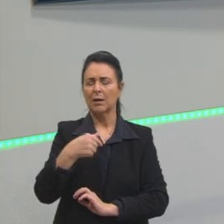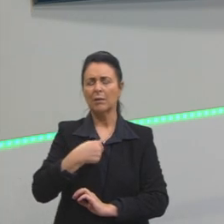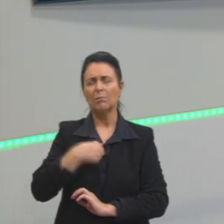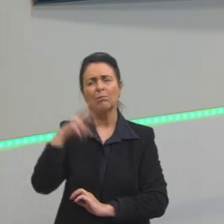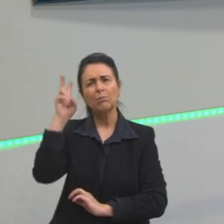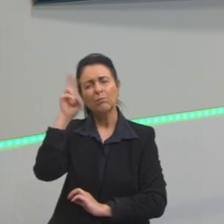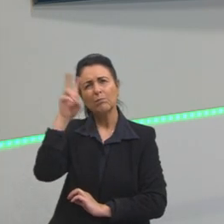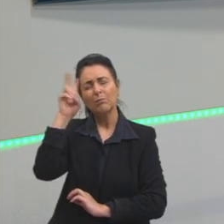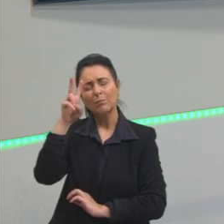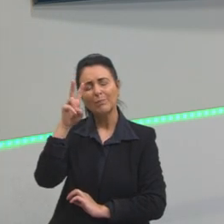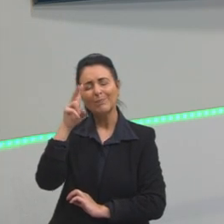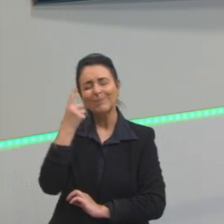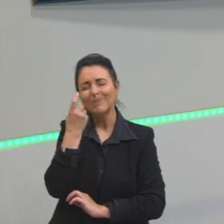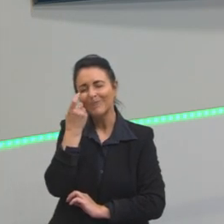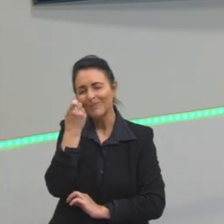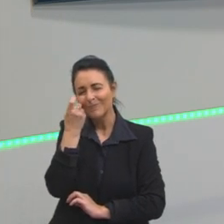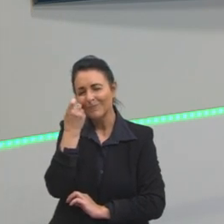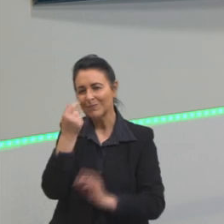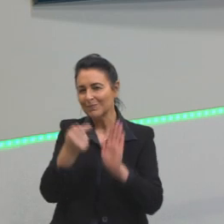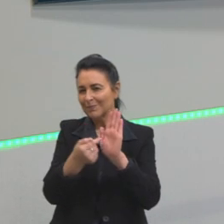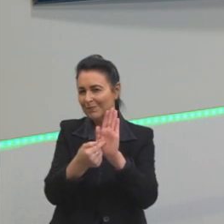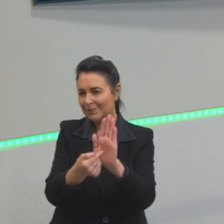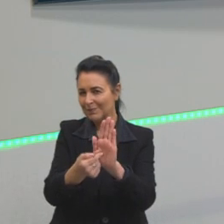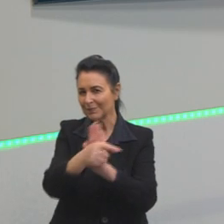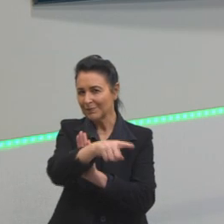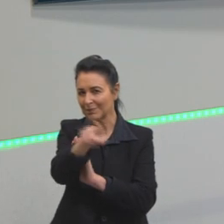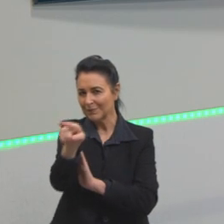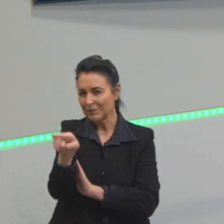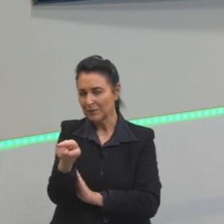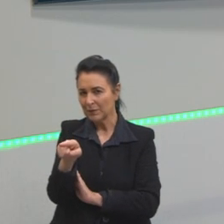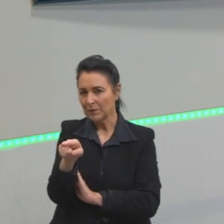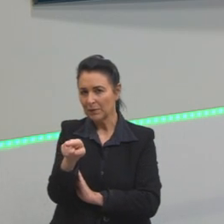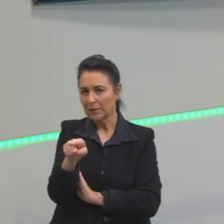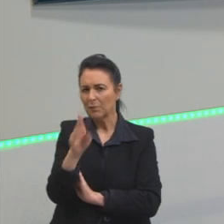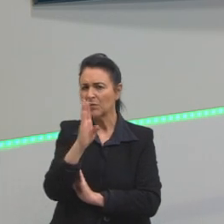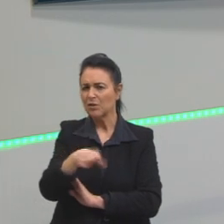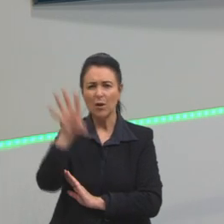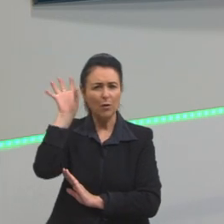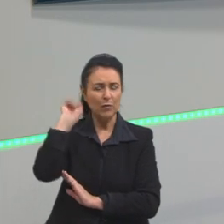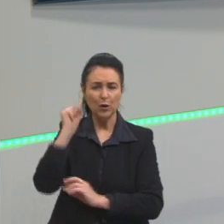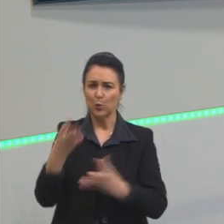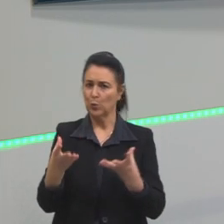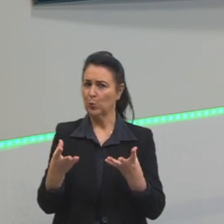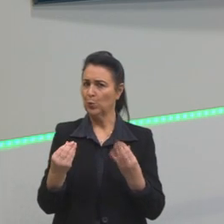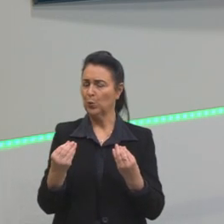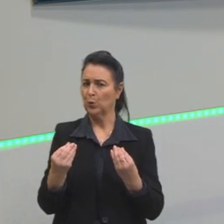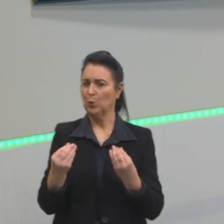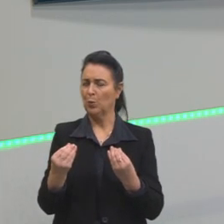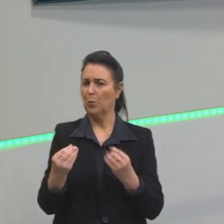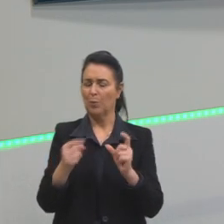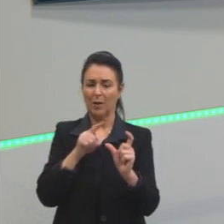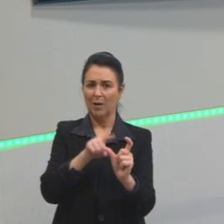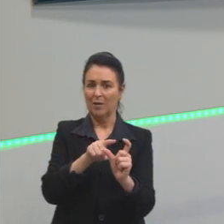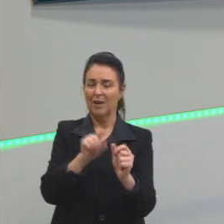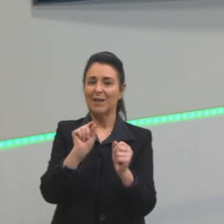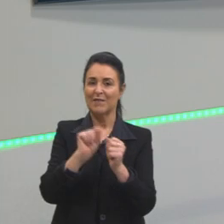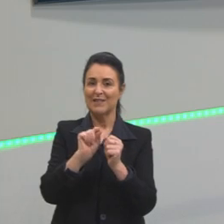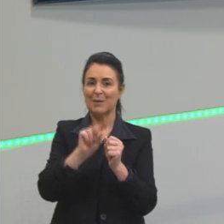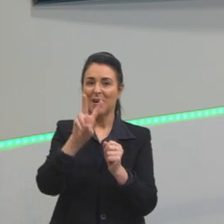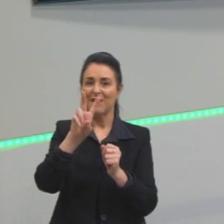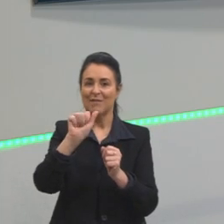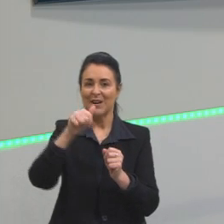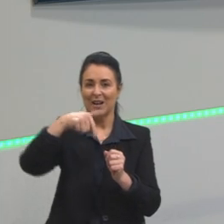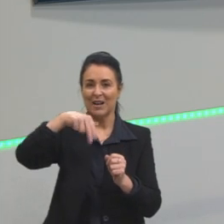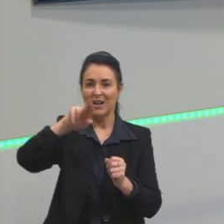interessante trazer para vocês vocês já ouviram muitas vezes na vida de vocês a expressão fazer uma vaquinha vocês